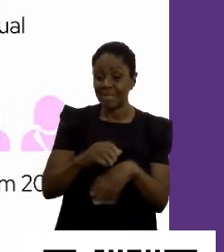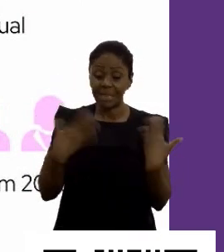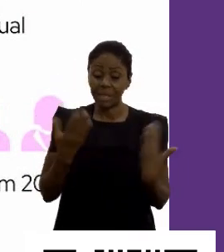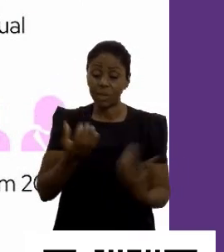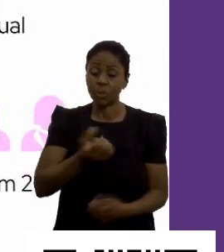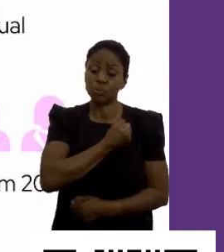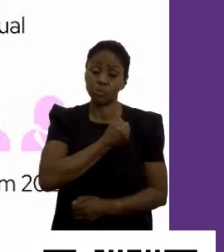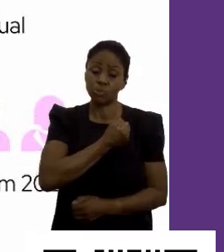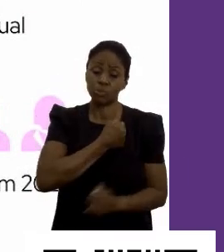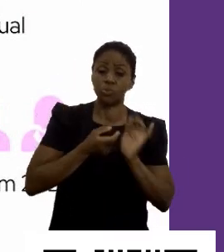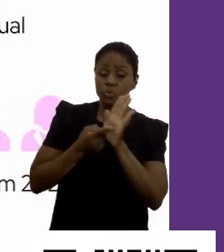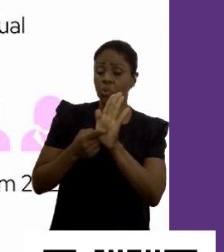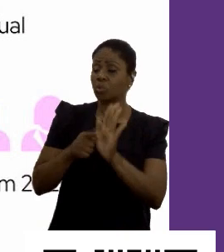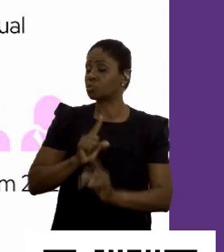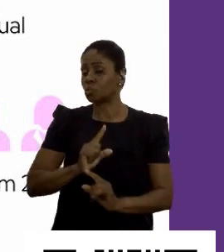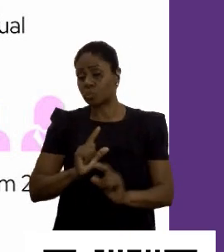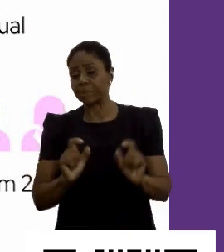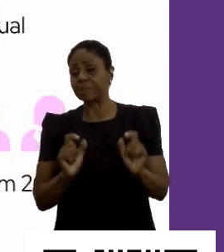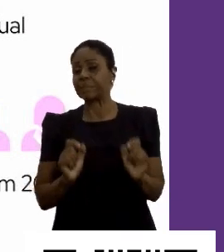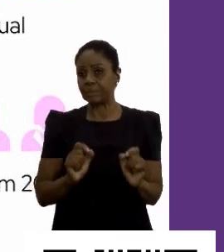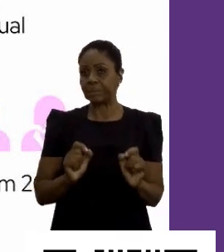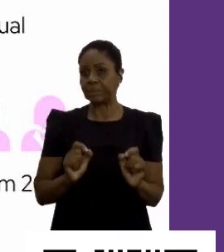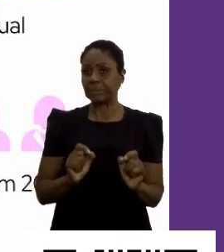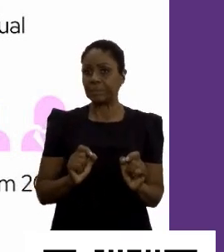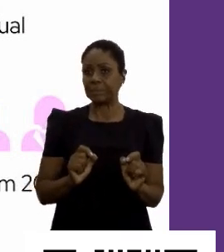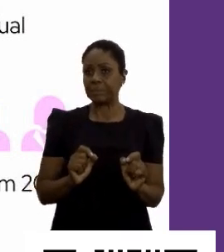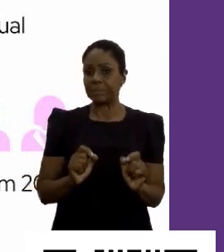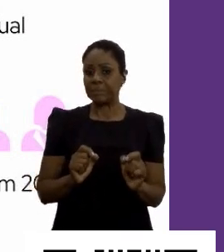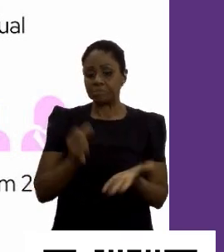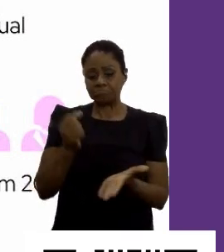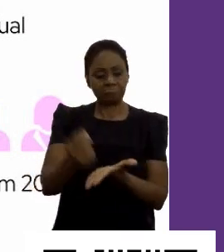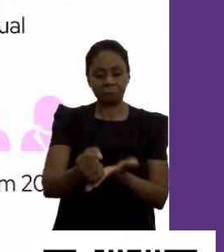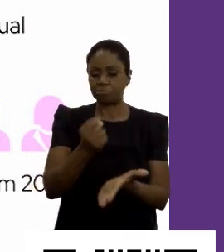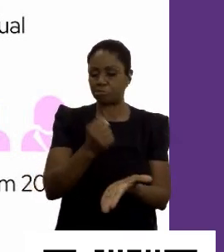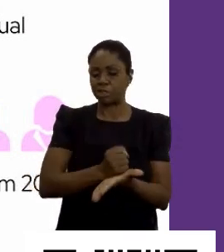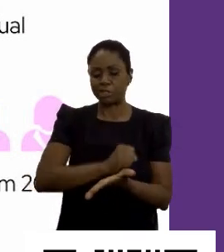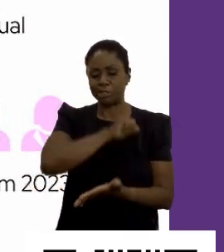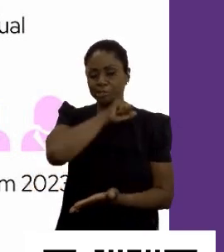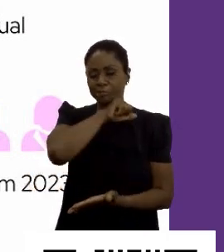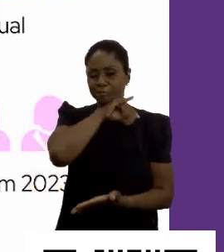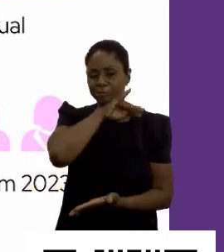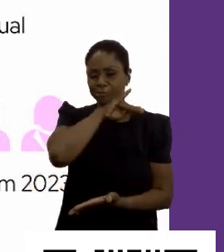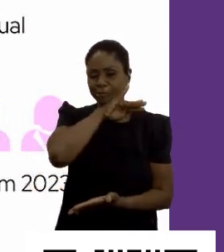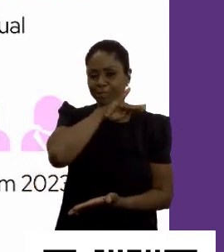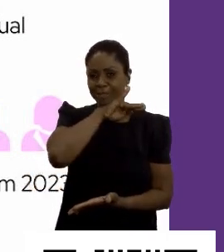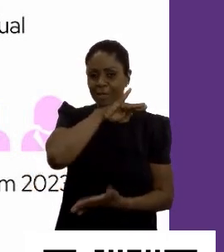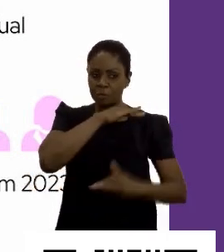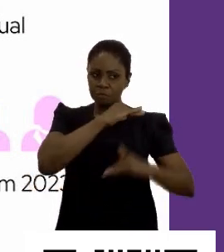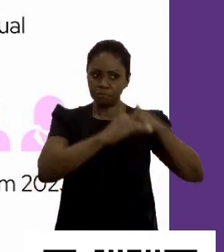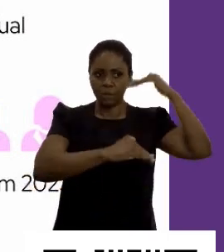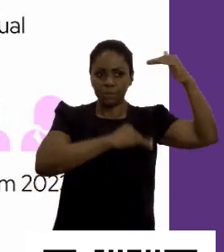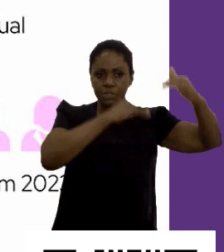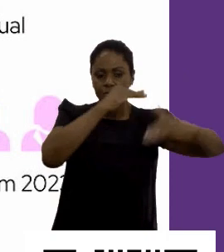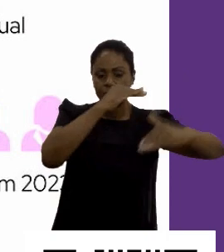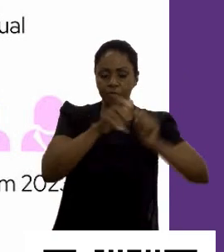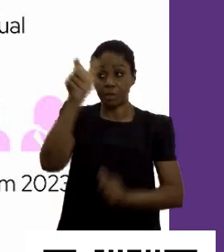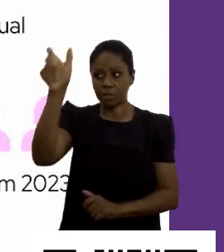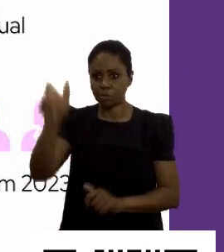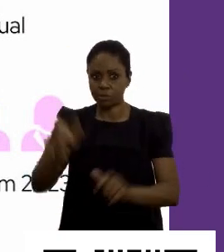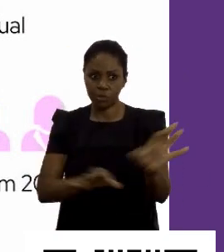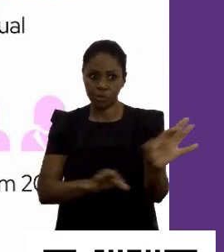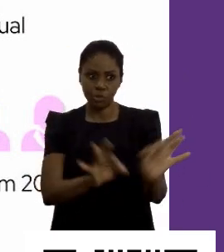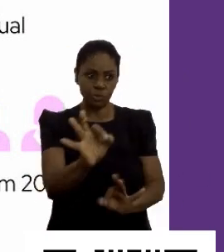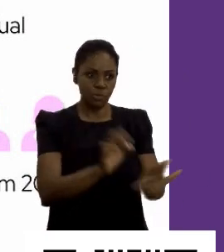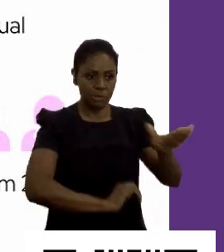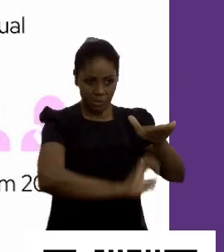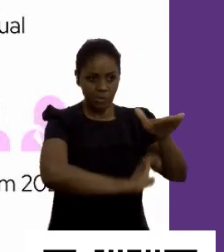nos dizem uma coisa, não estamos contratando da melhor maneira, não estamos desenvolvendo as pessoas nas organizações da